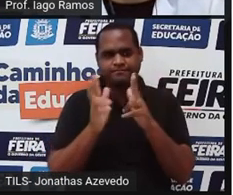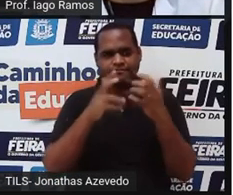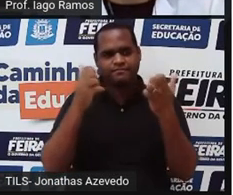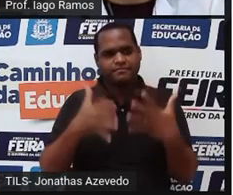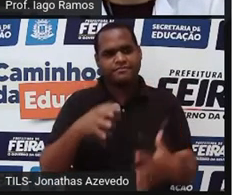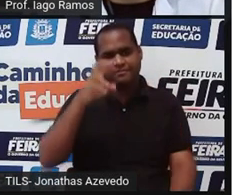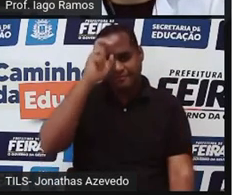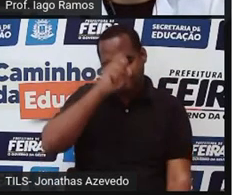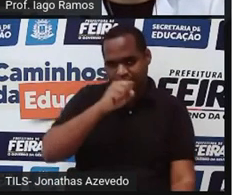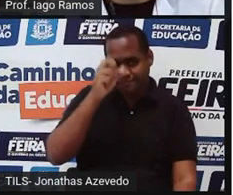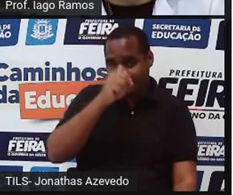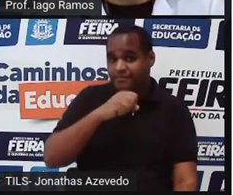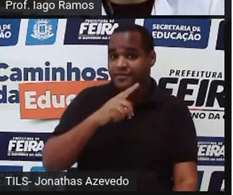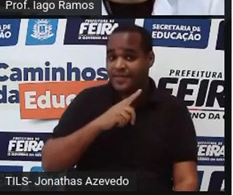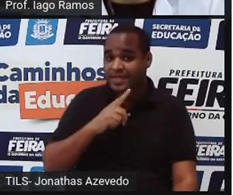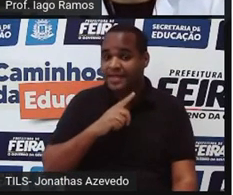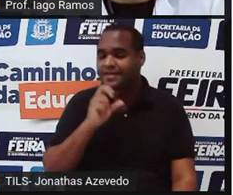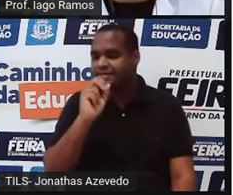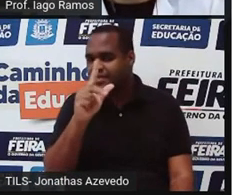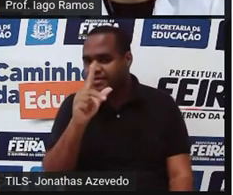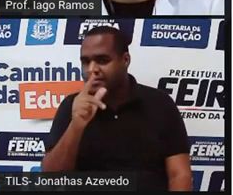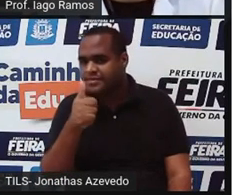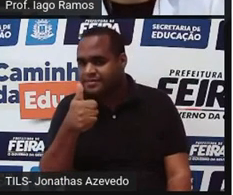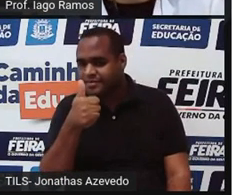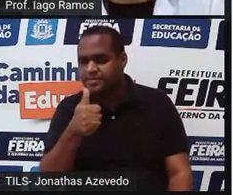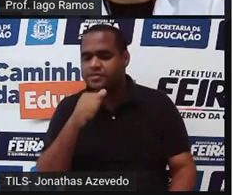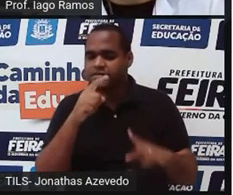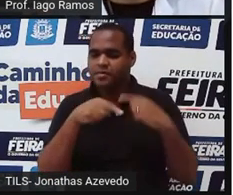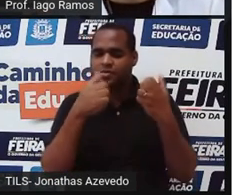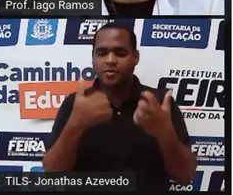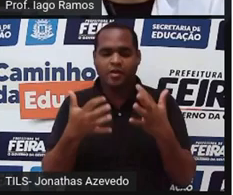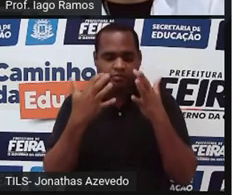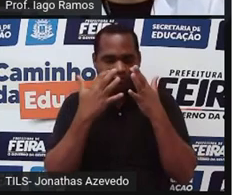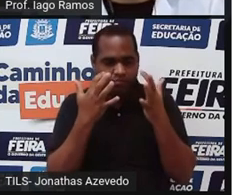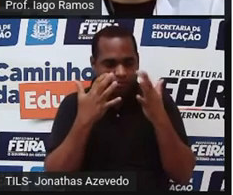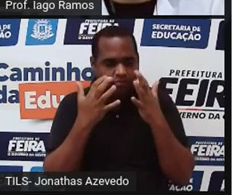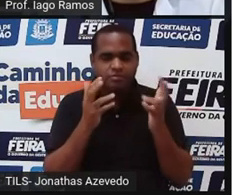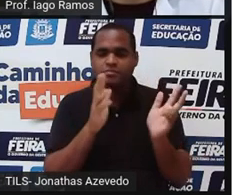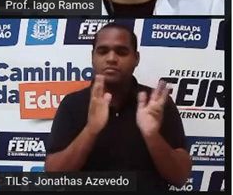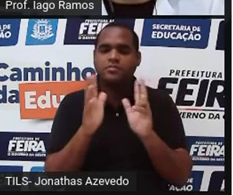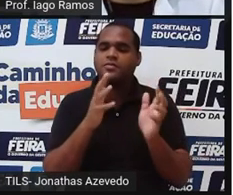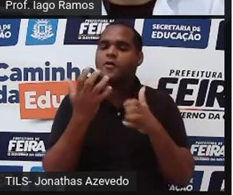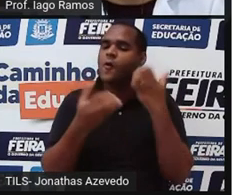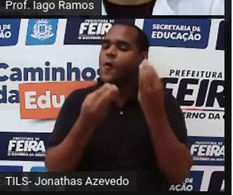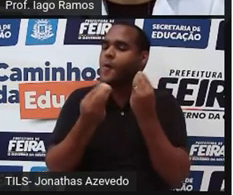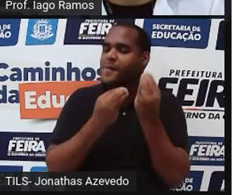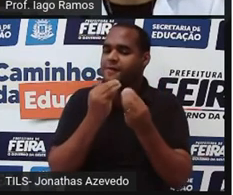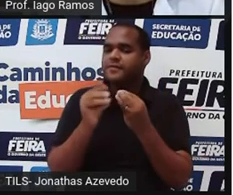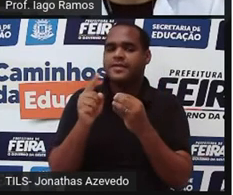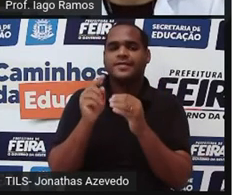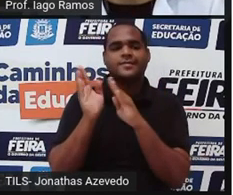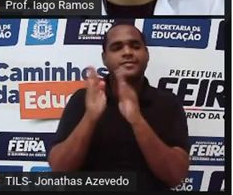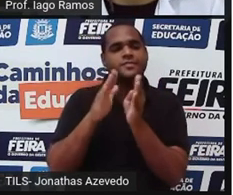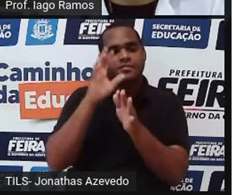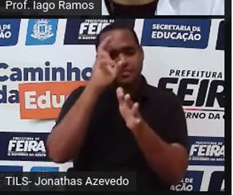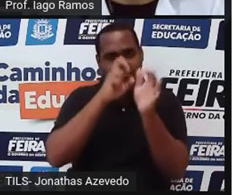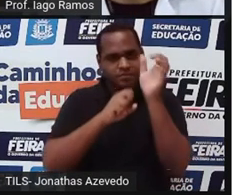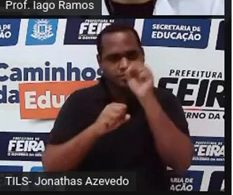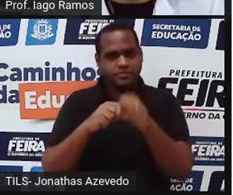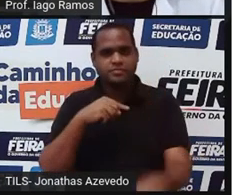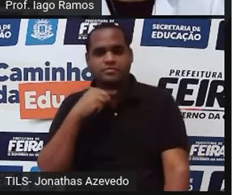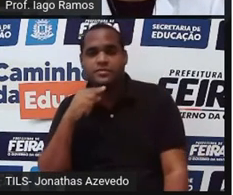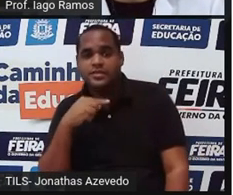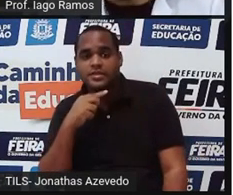que você aprendeu nessa aula tá? Depois você pode ouvir e a partir disso que você vai ouvir você vai ver onde é que ficou mais dúvida